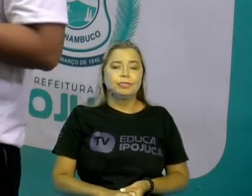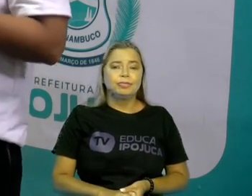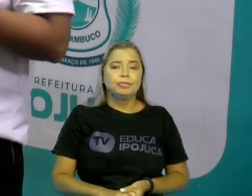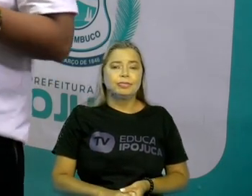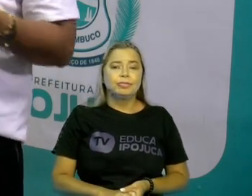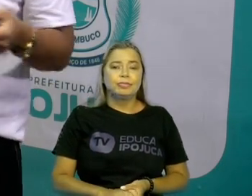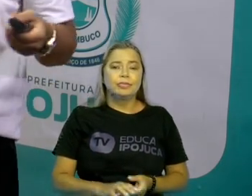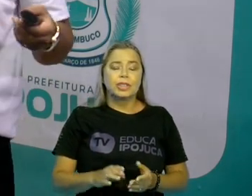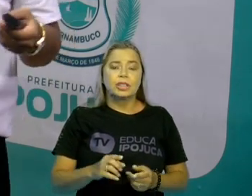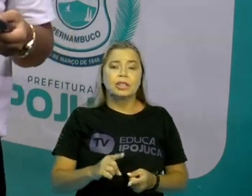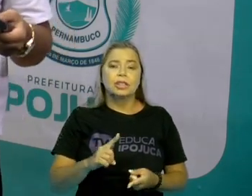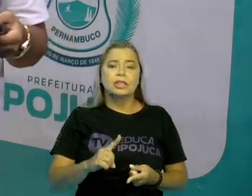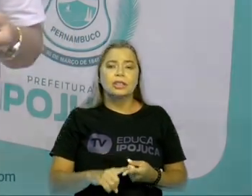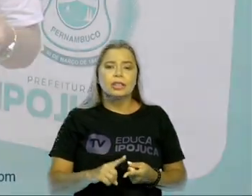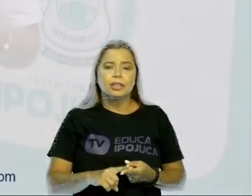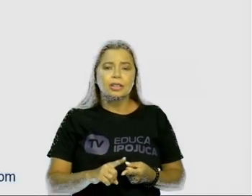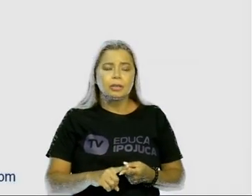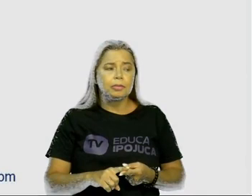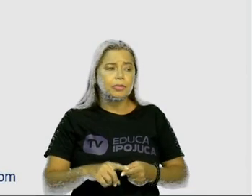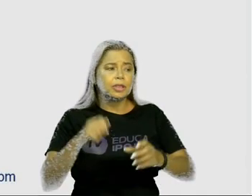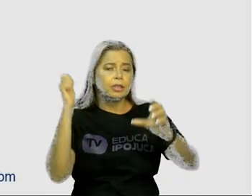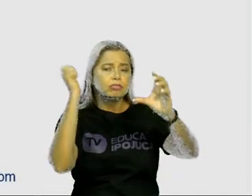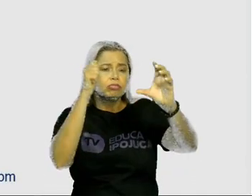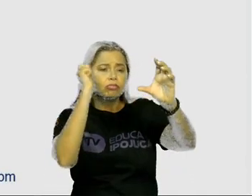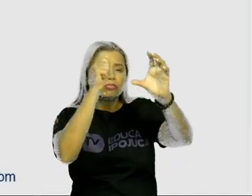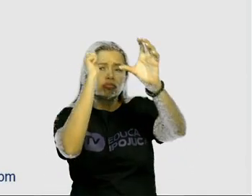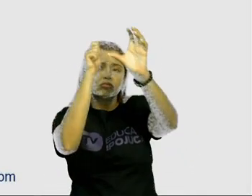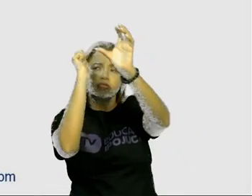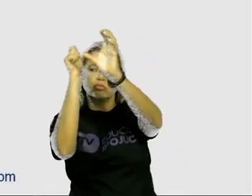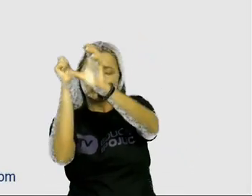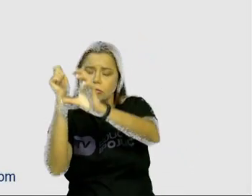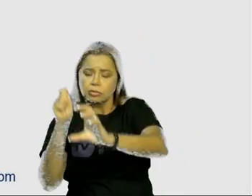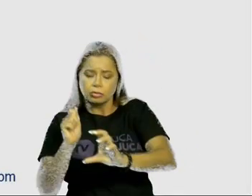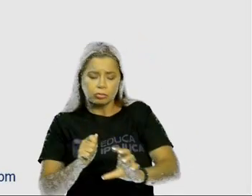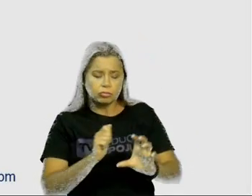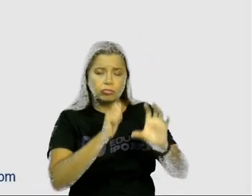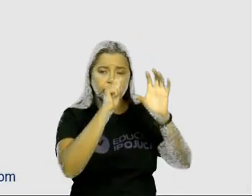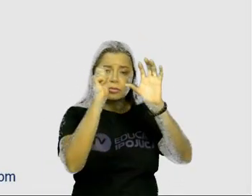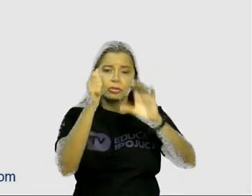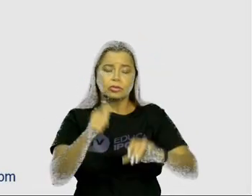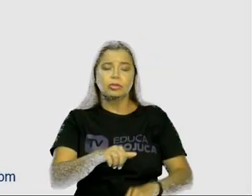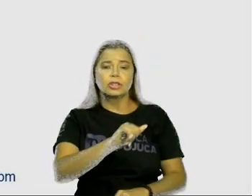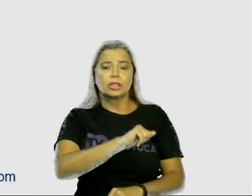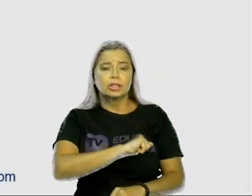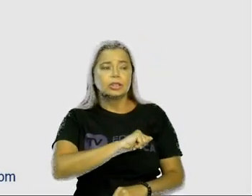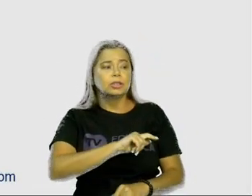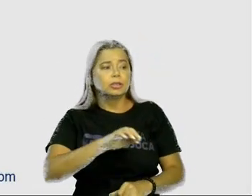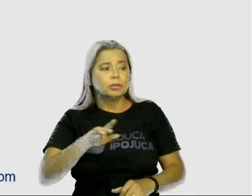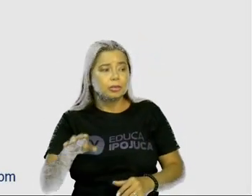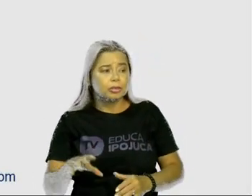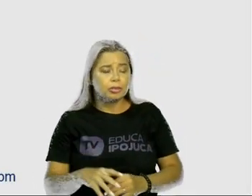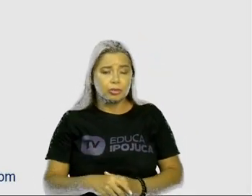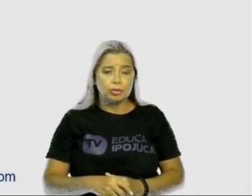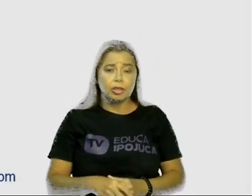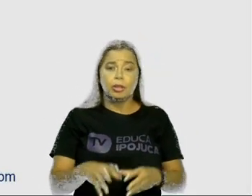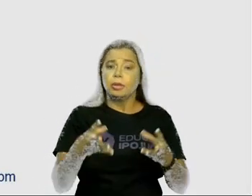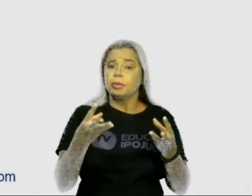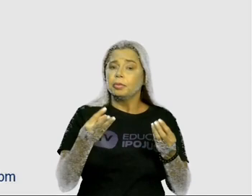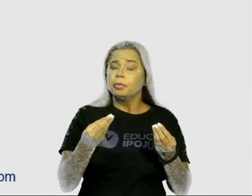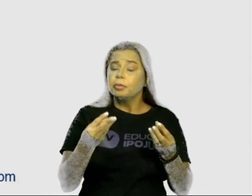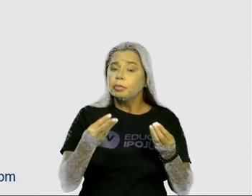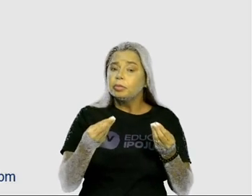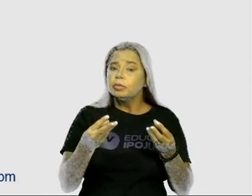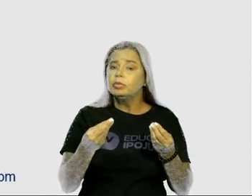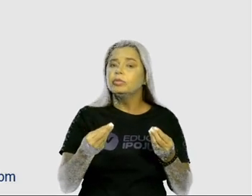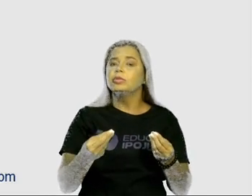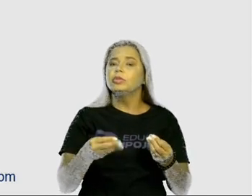E as esculturas de Ipojuca, do nosso Ipojuca, tão conhecidas mundialmente e muitas, muito